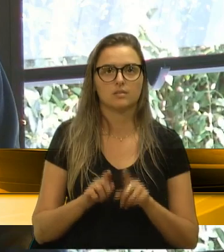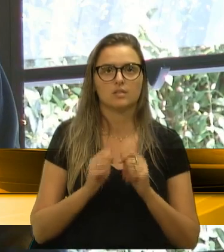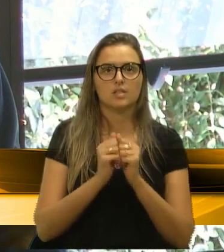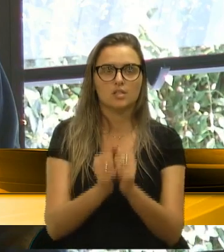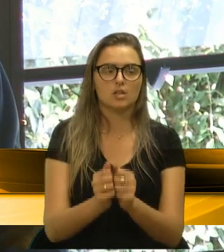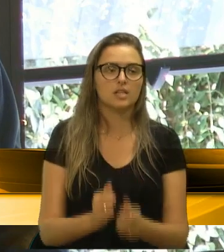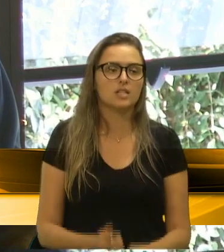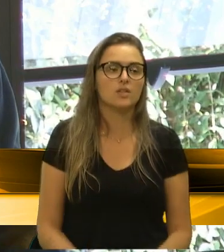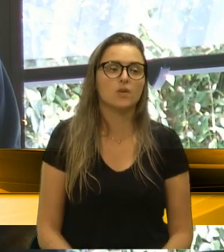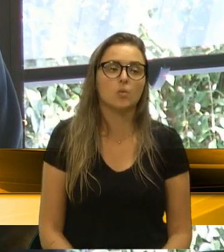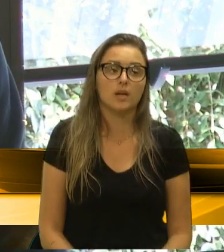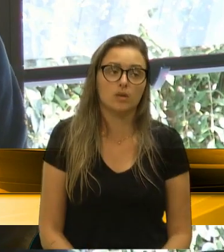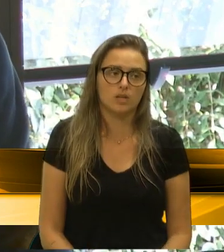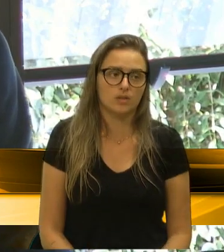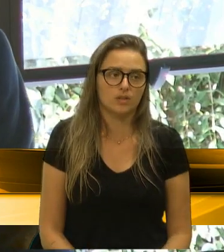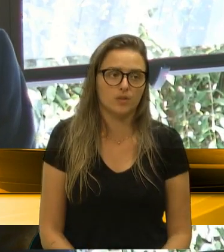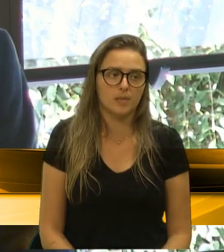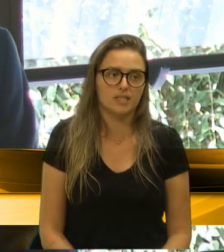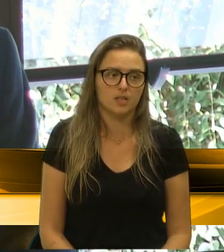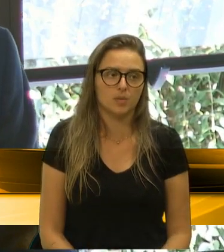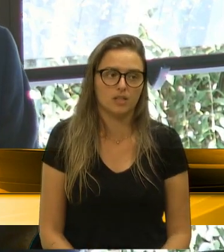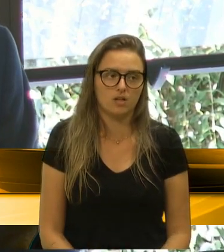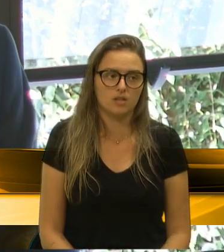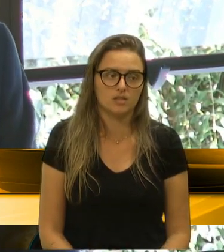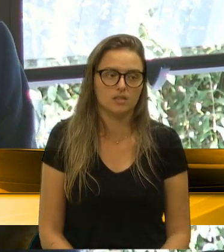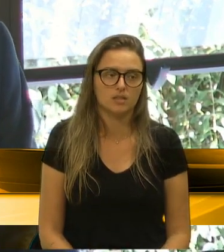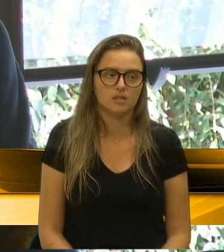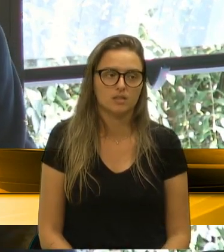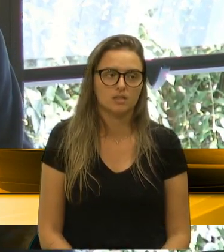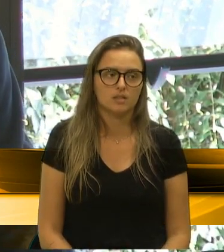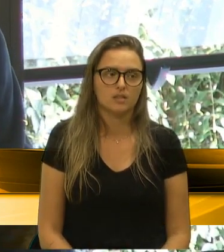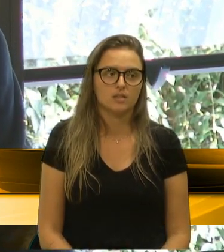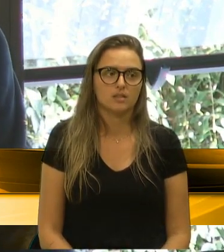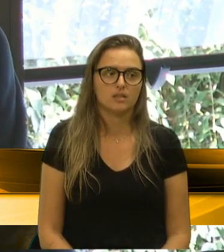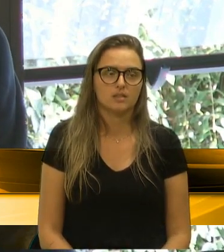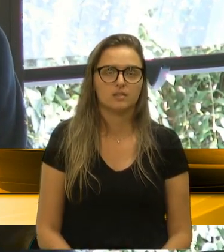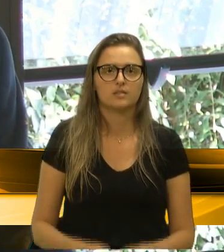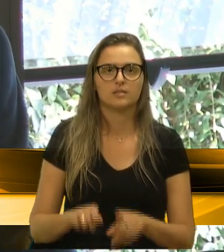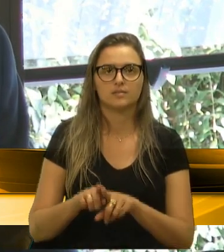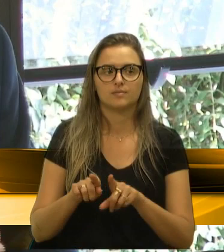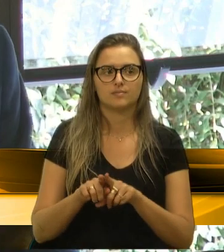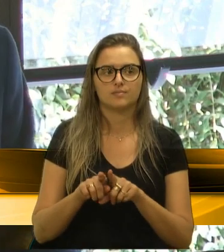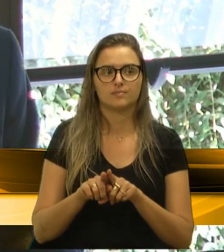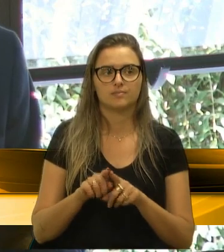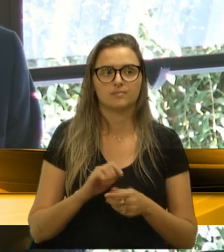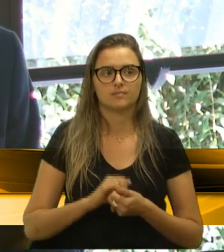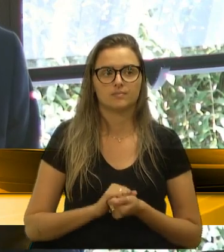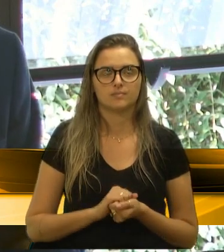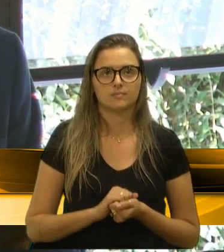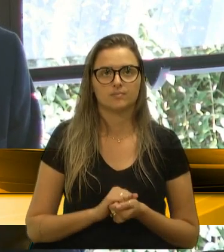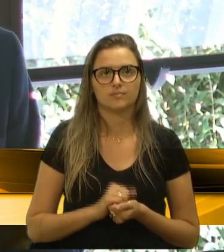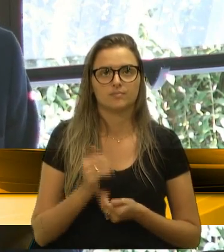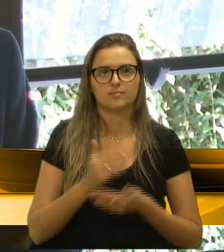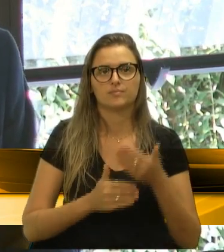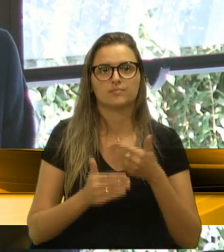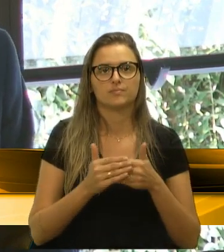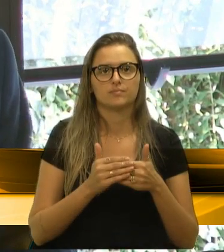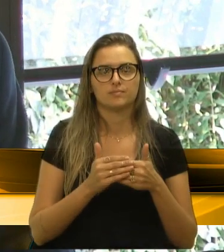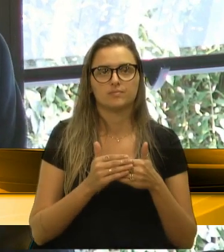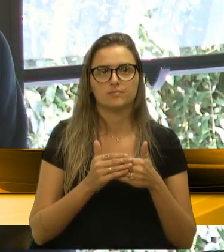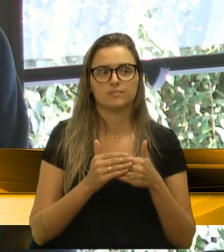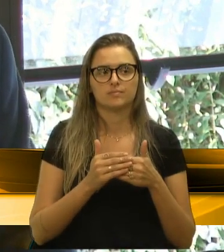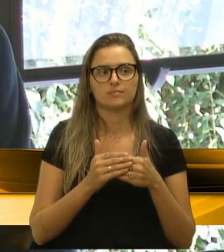em contato com o idoso. Supermercados, a gente sabe que uma ou outra rede está tomando providências